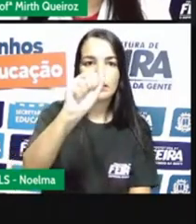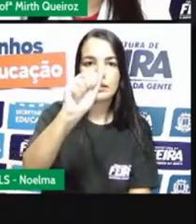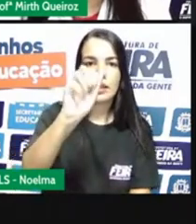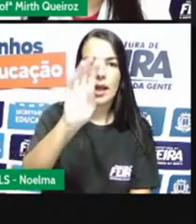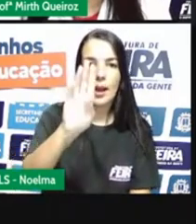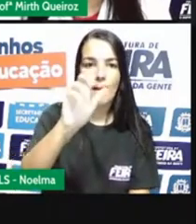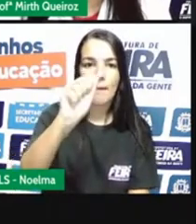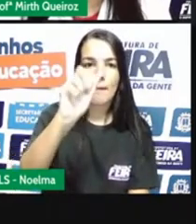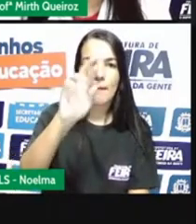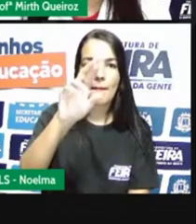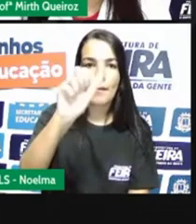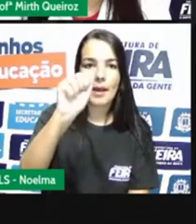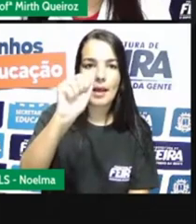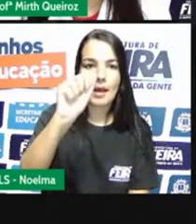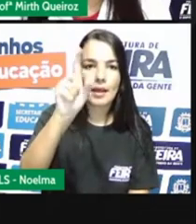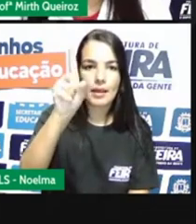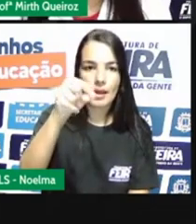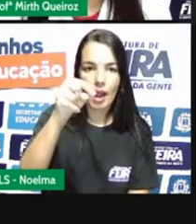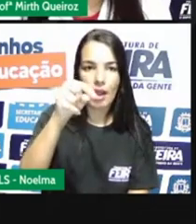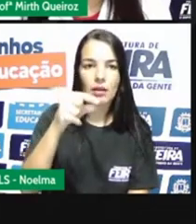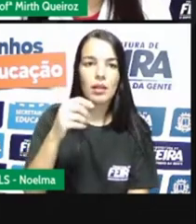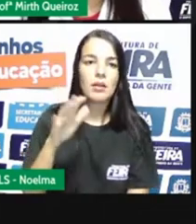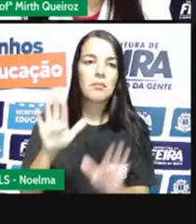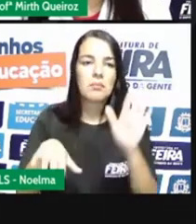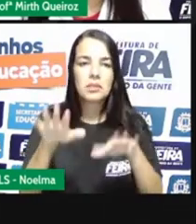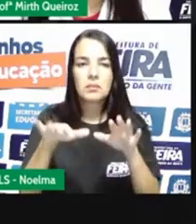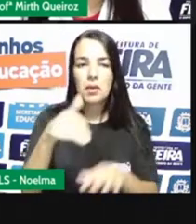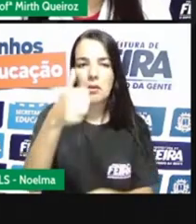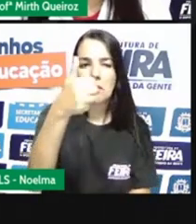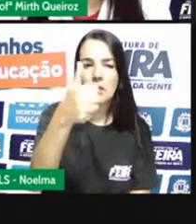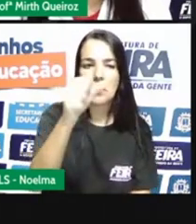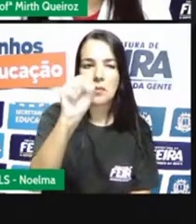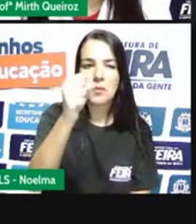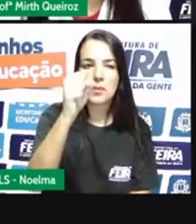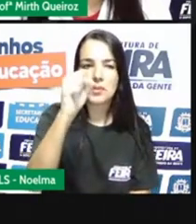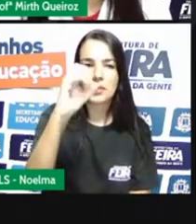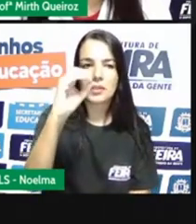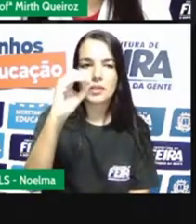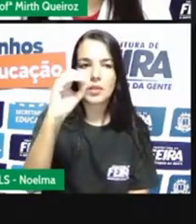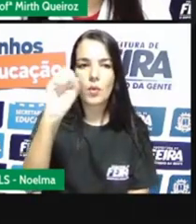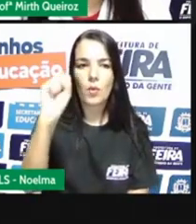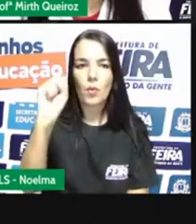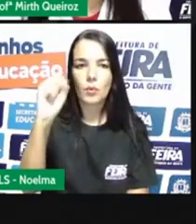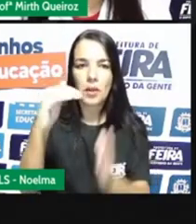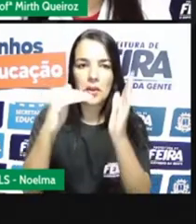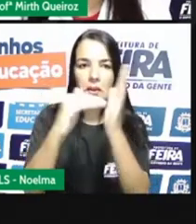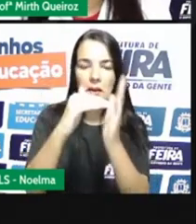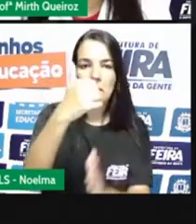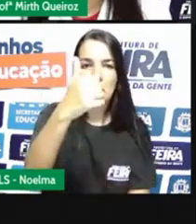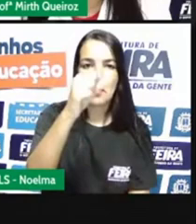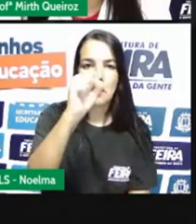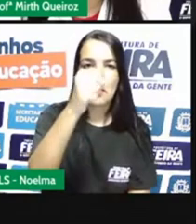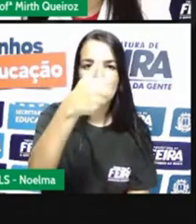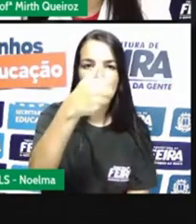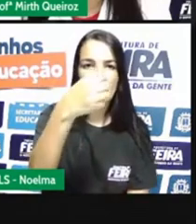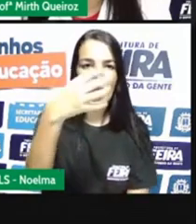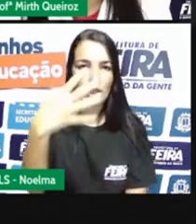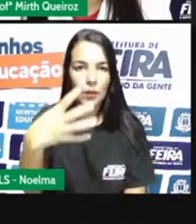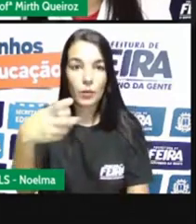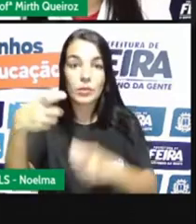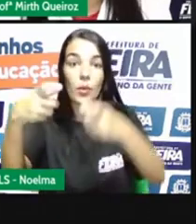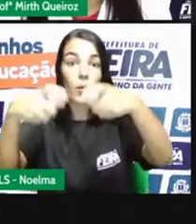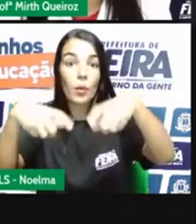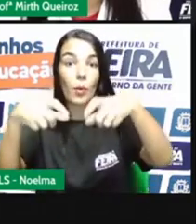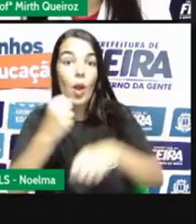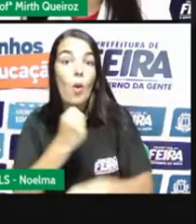itálico, sem ponto, utilizado aí entre 1808 e 1814, que era o local,